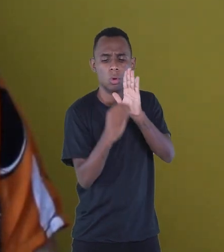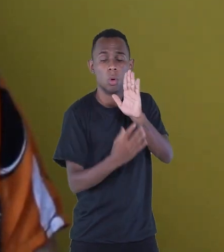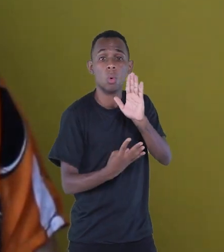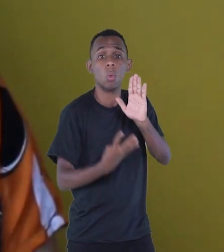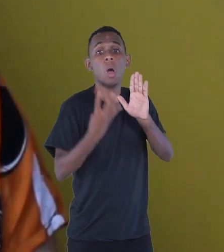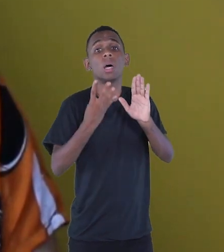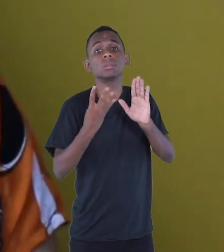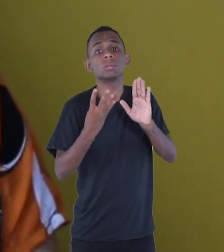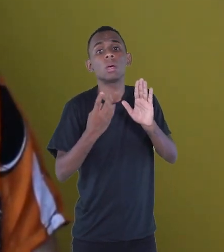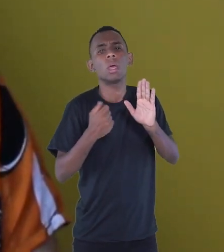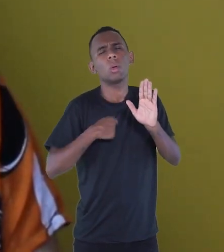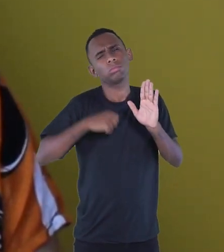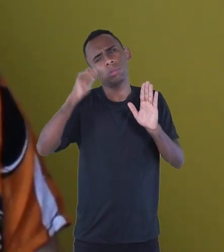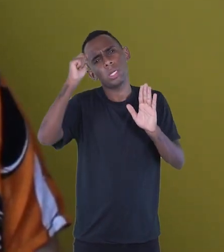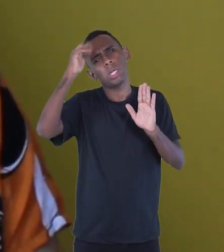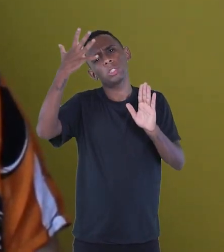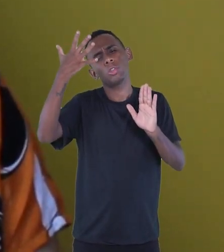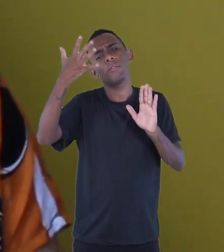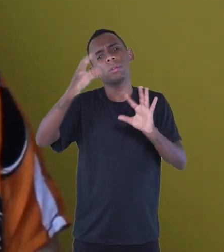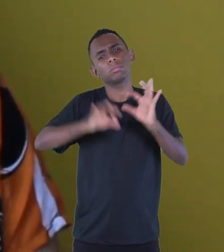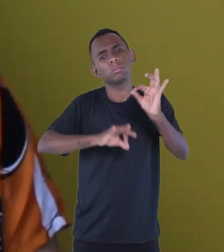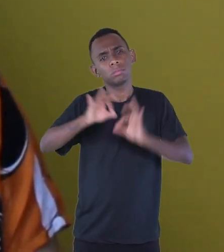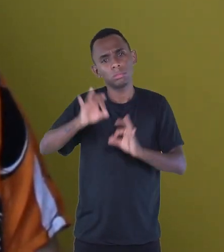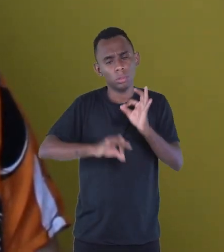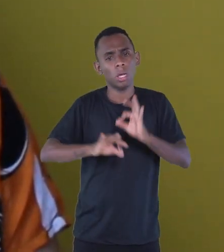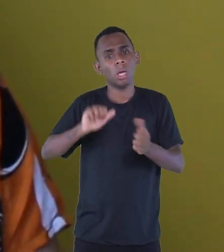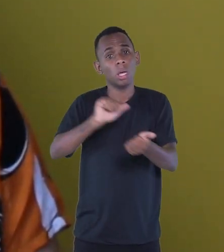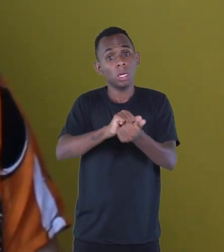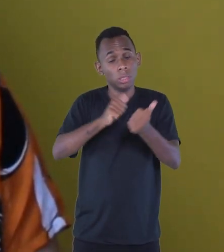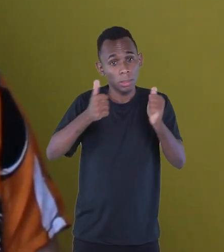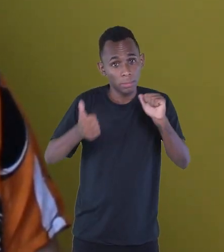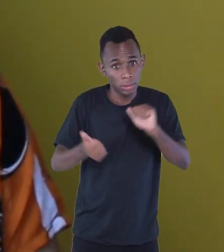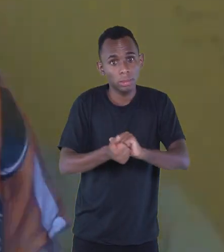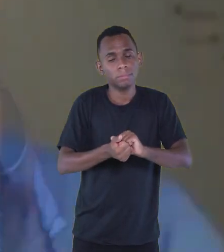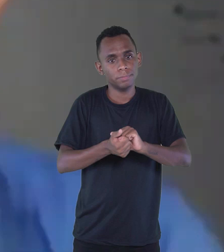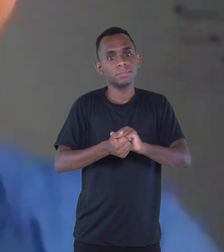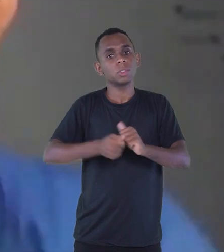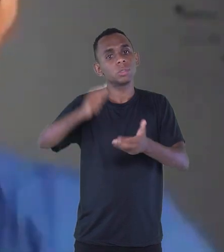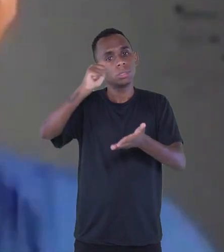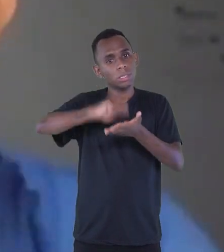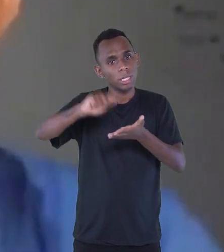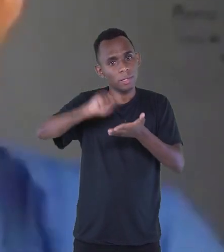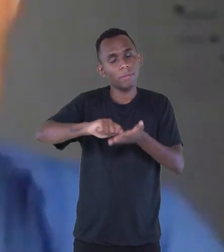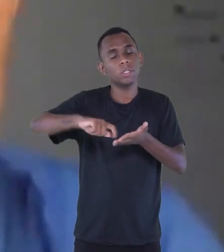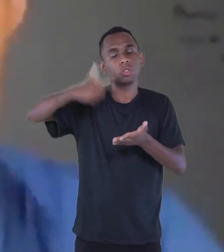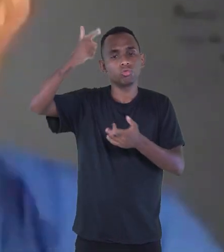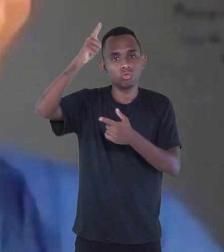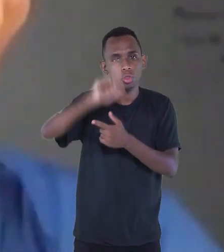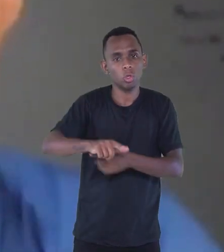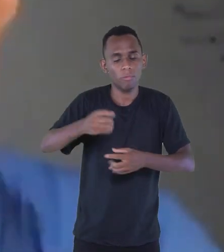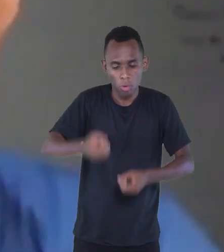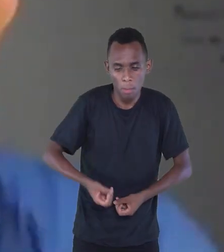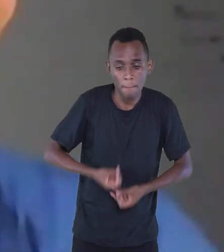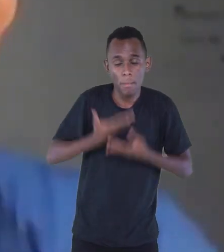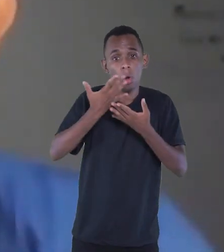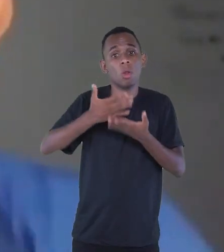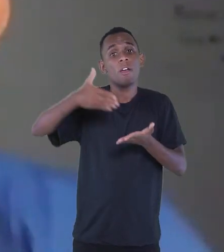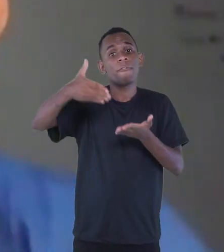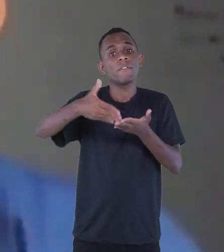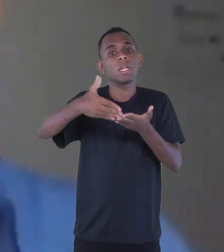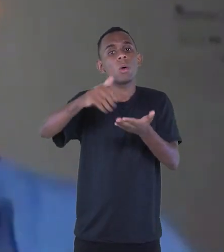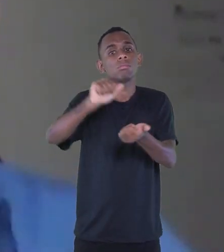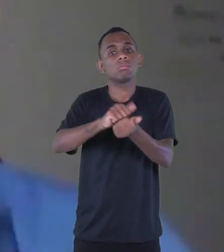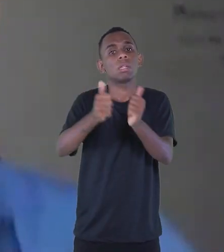E aí, eu resolvi dar a ele as cestilhas, criar as cestilhas. Aí, eu reescrevi o poema, criei um outro final,